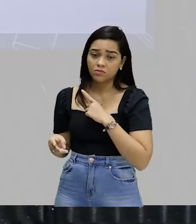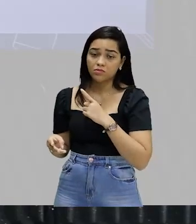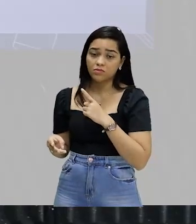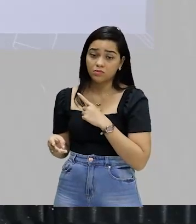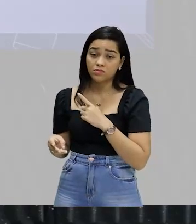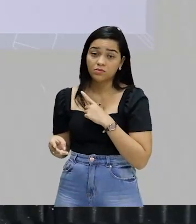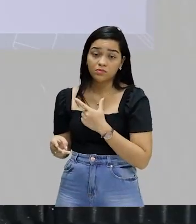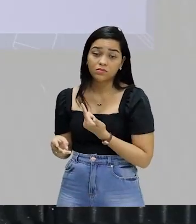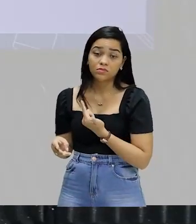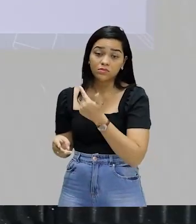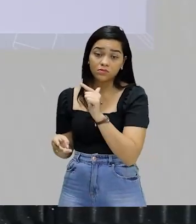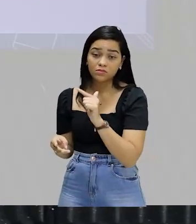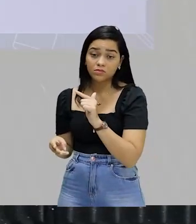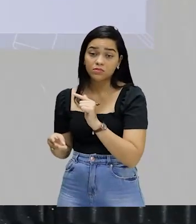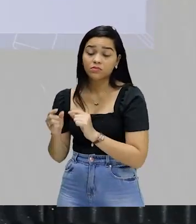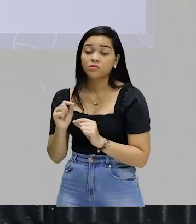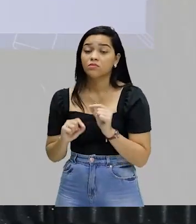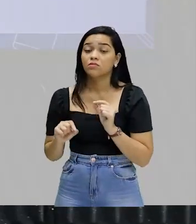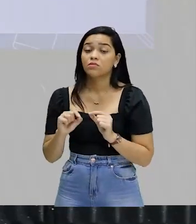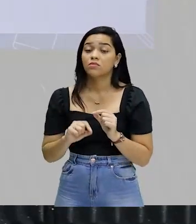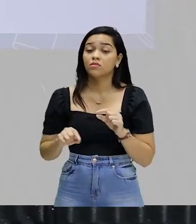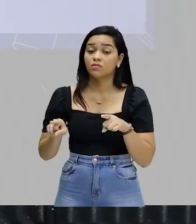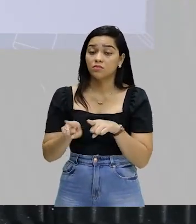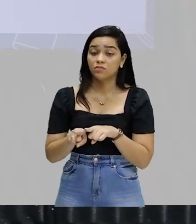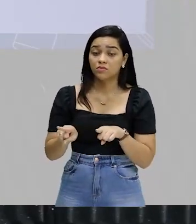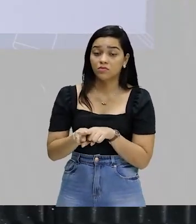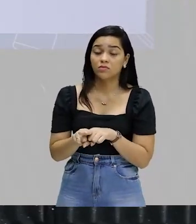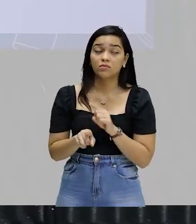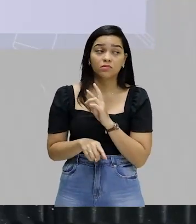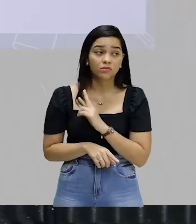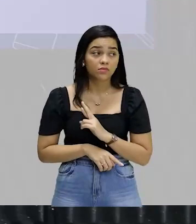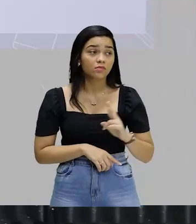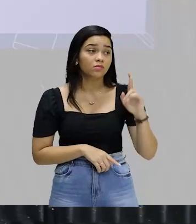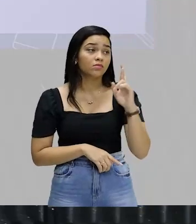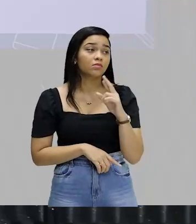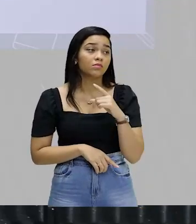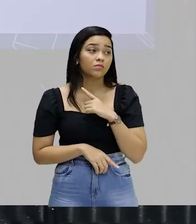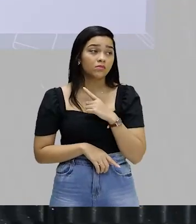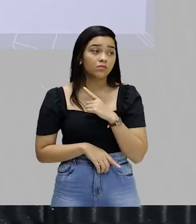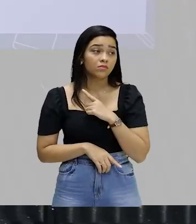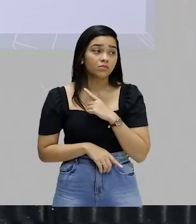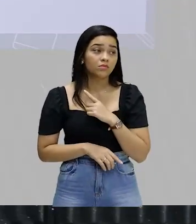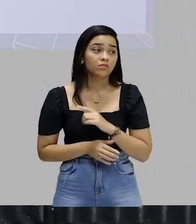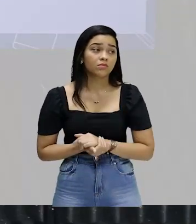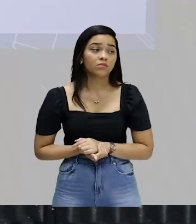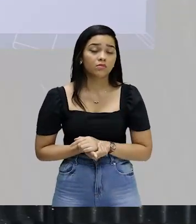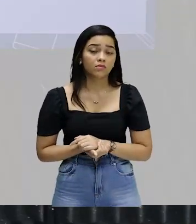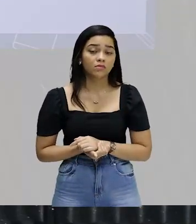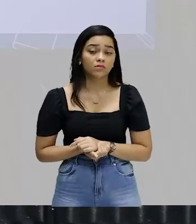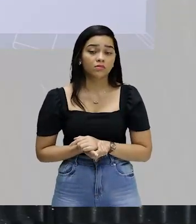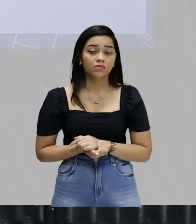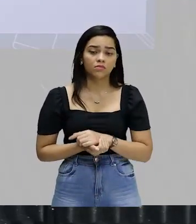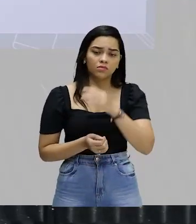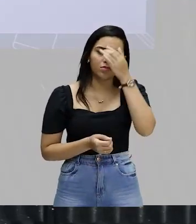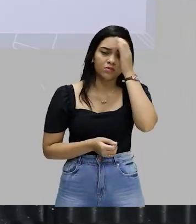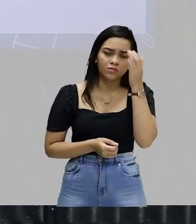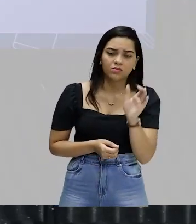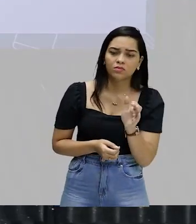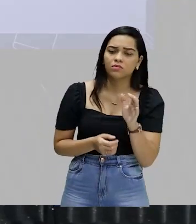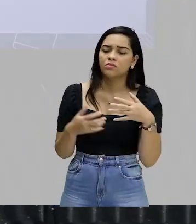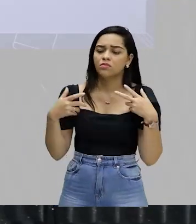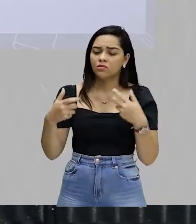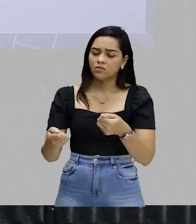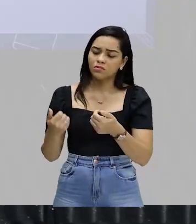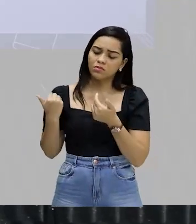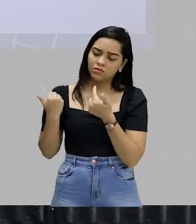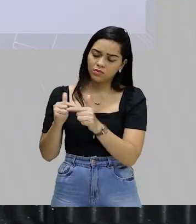ao outro é fundamentado também pela religião nesse caso deles. Além da cultura além de toda a